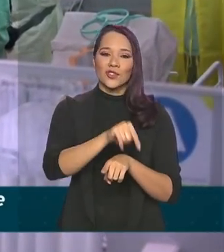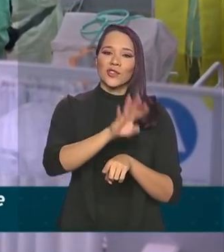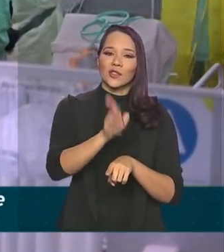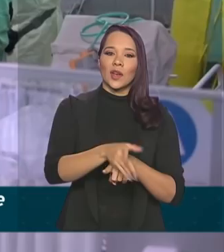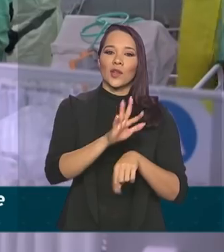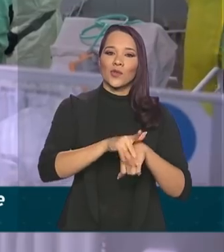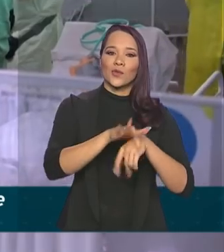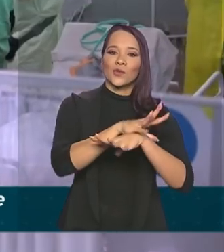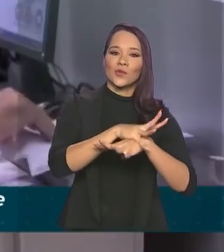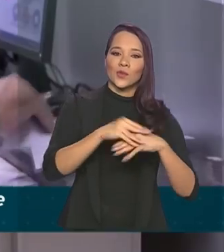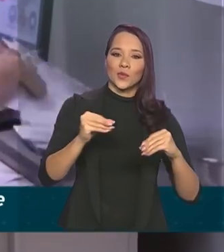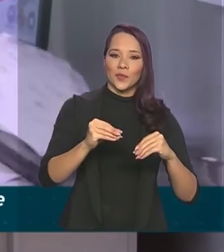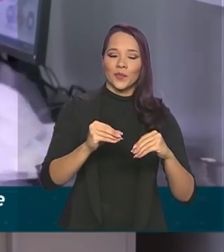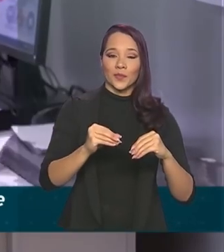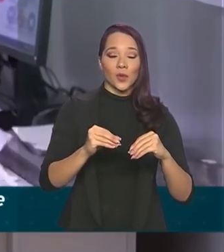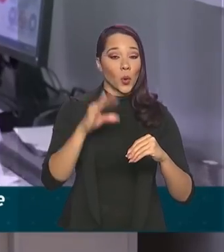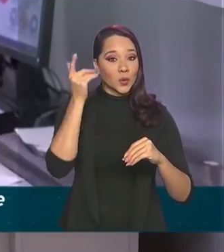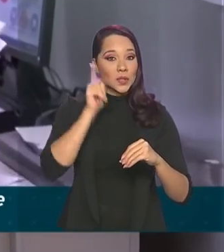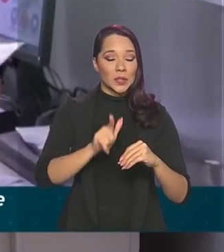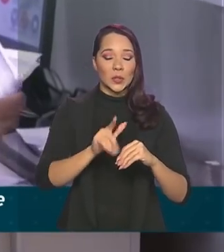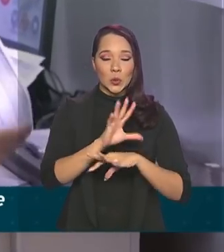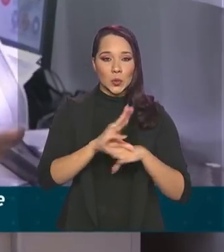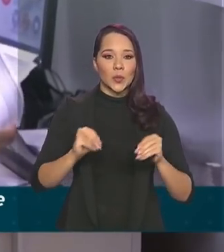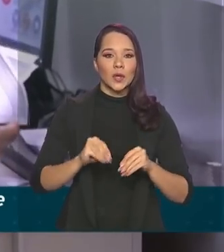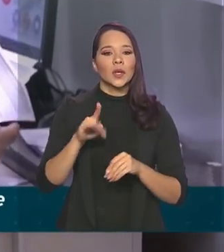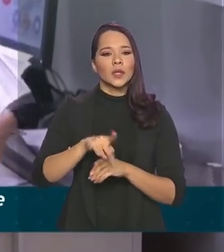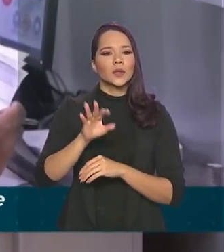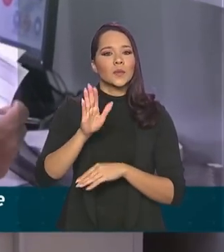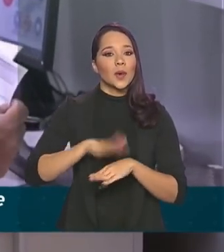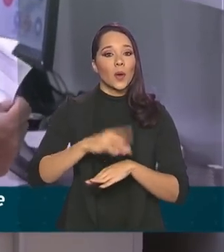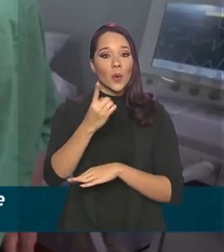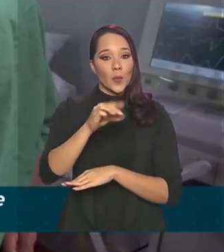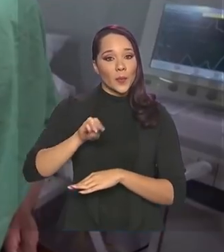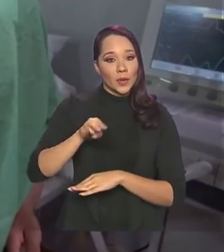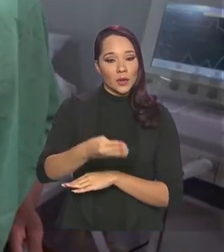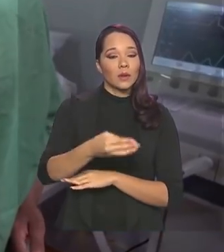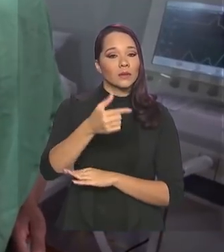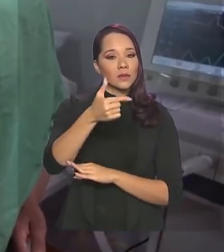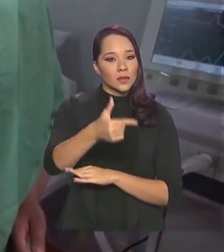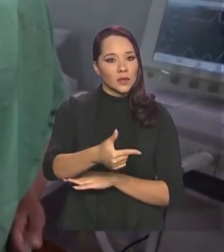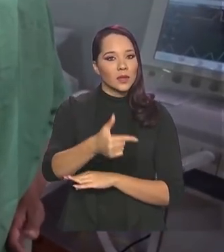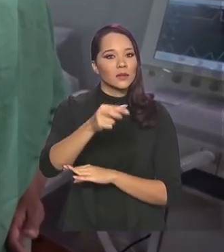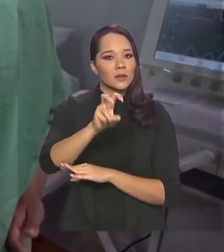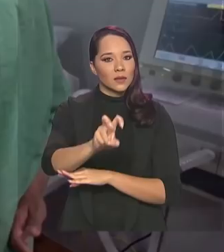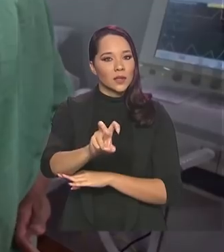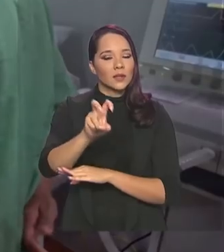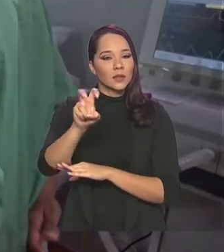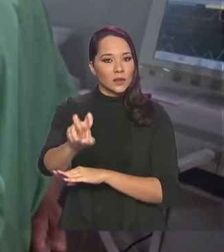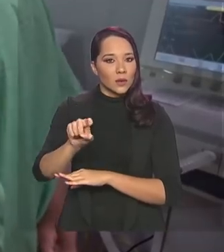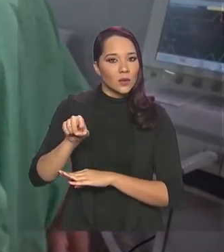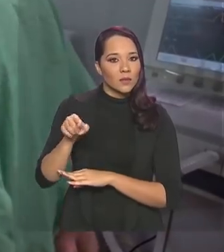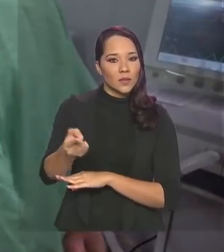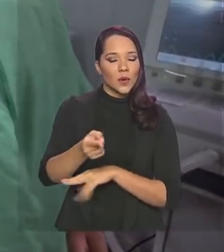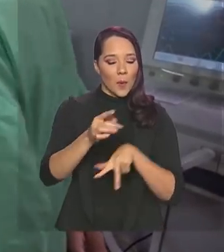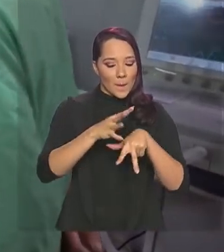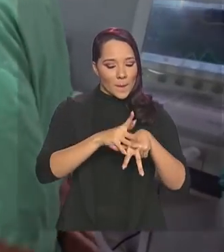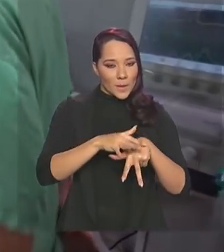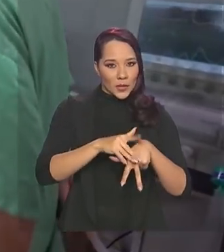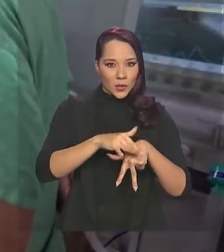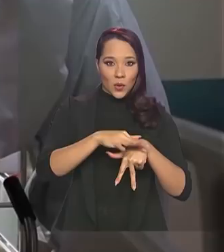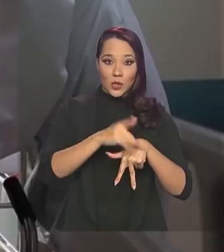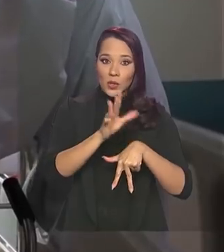estão recuperados. Isso equivale a mais de 1 milhão 255 mil pacientes